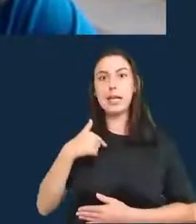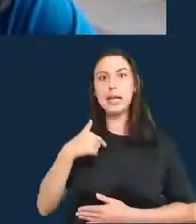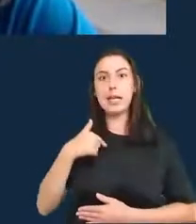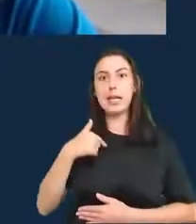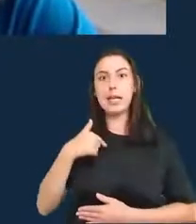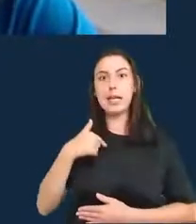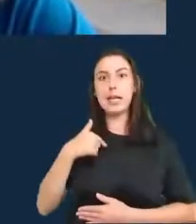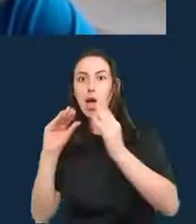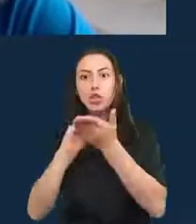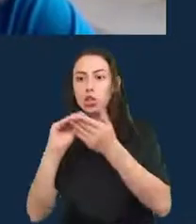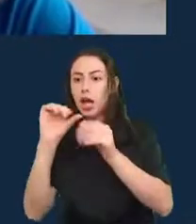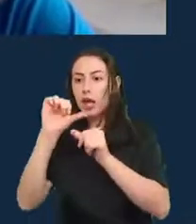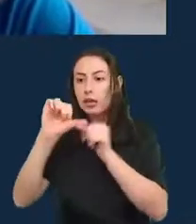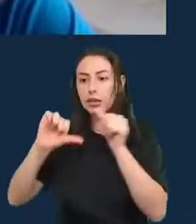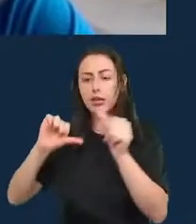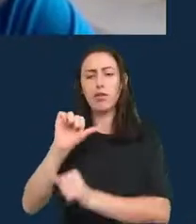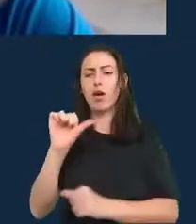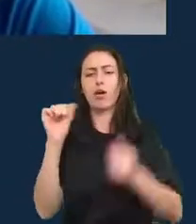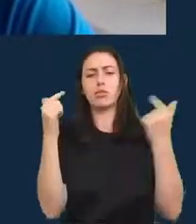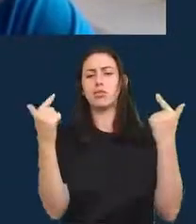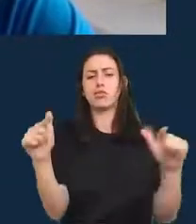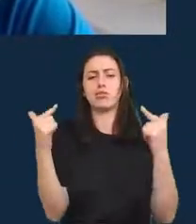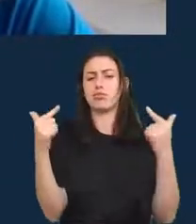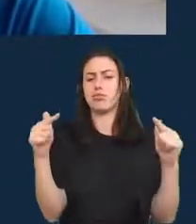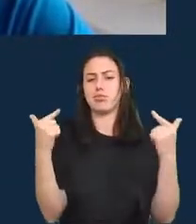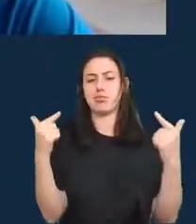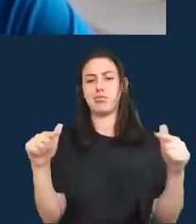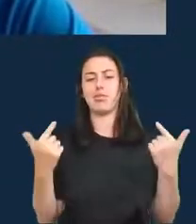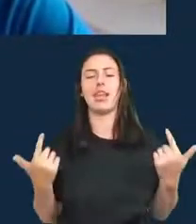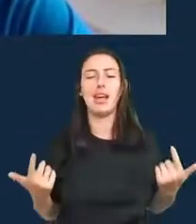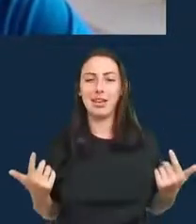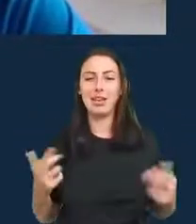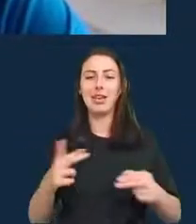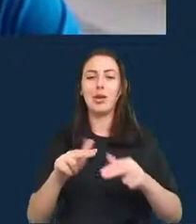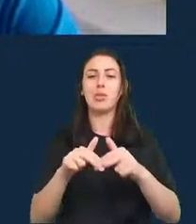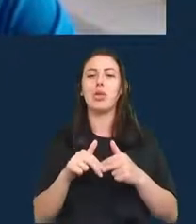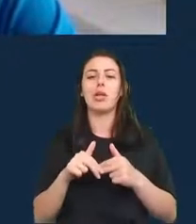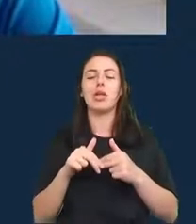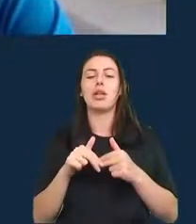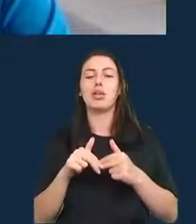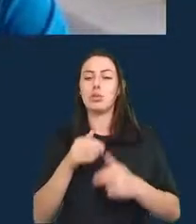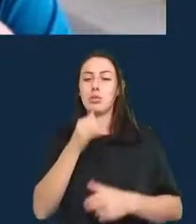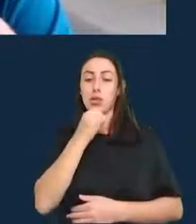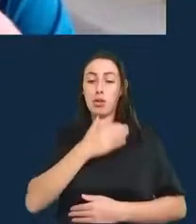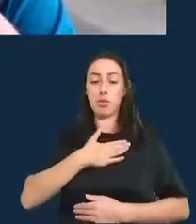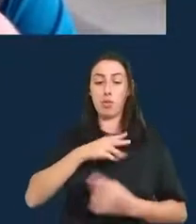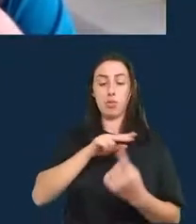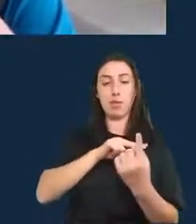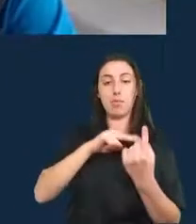não há viés que possa ser introduzido da minha perspectiva, digamos.